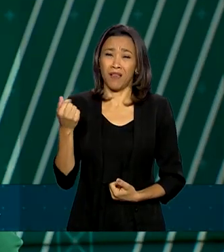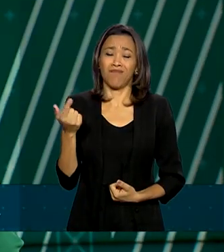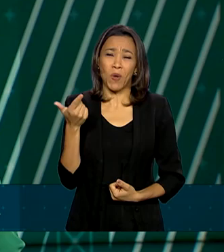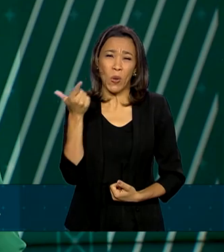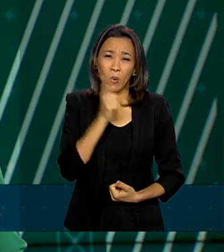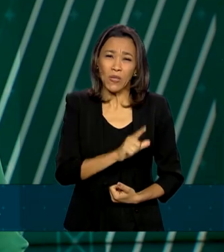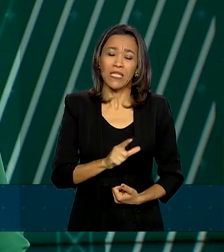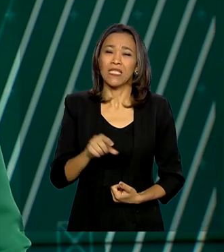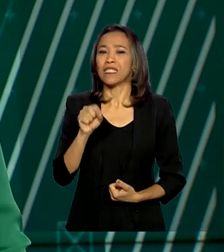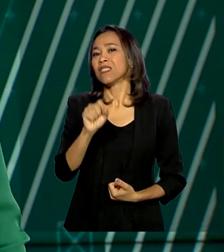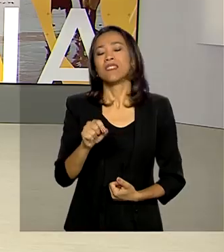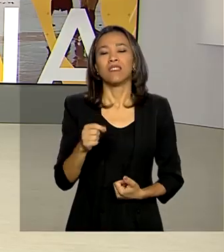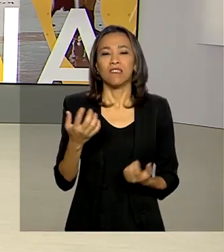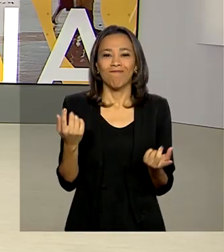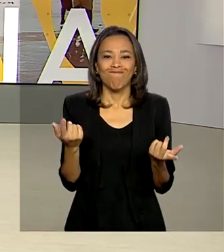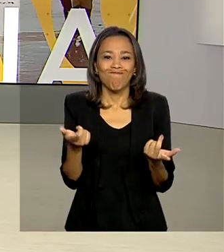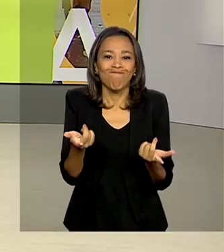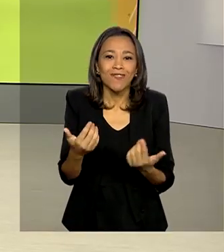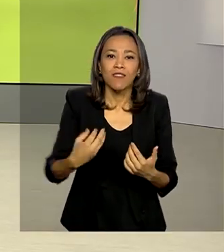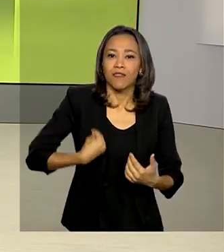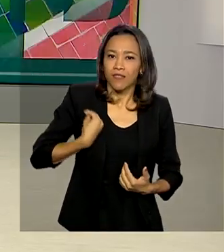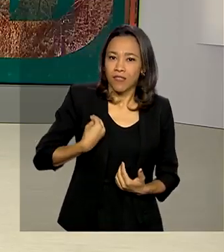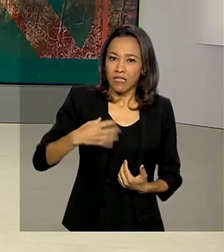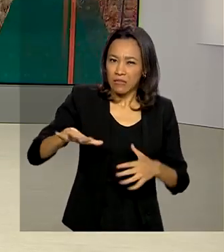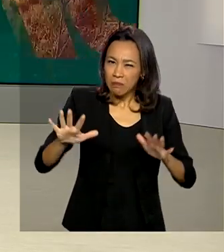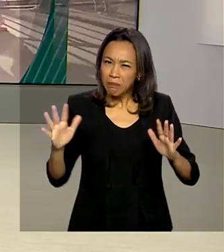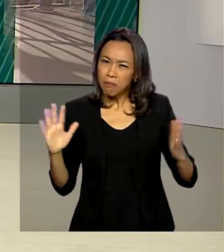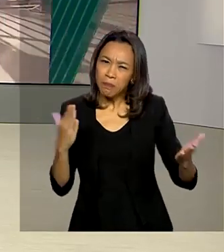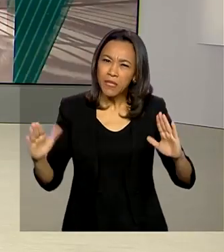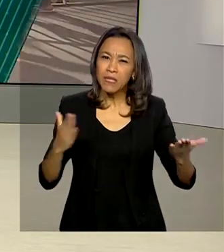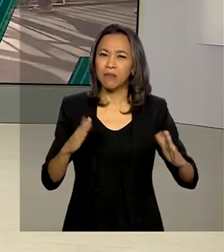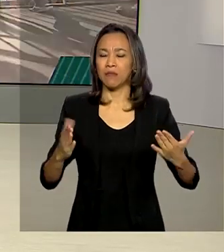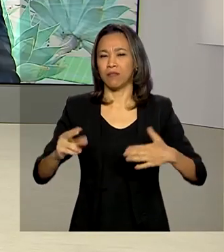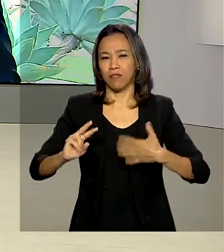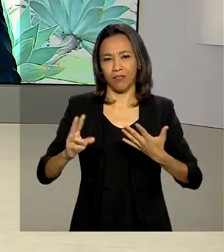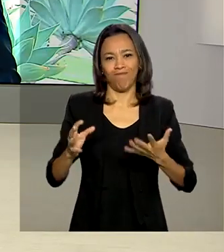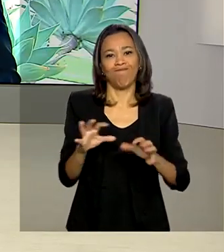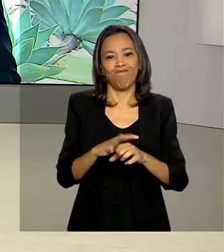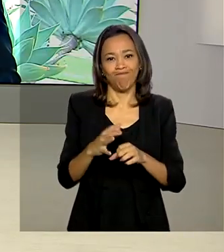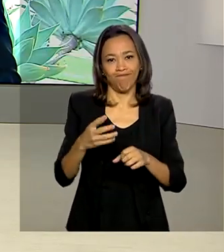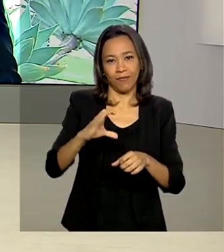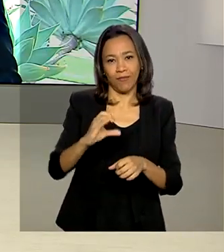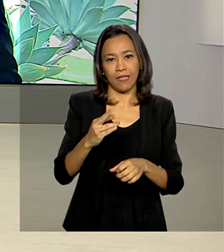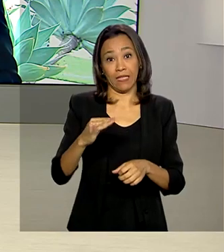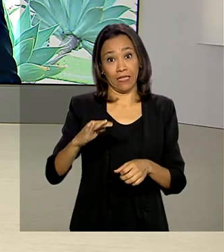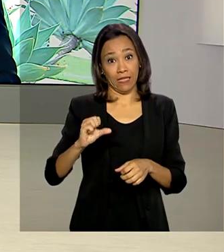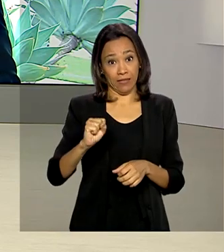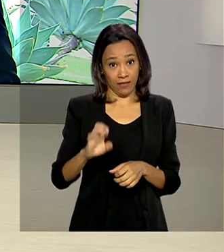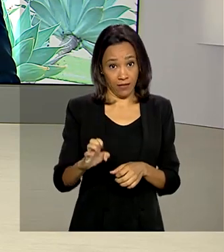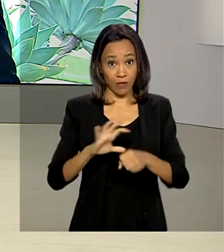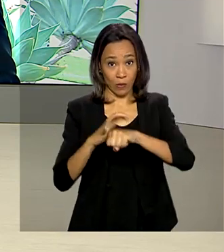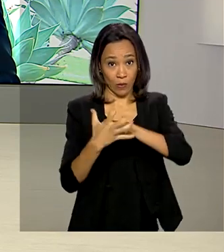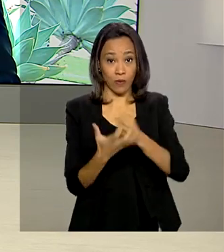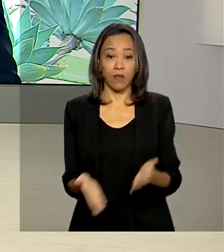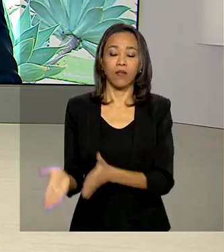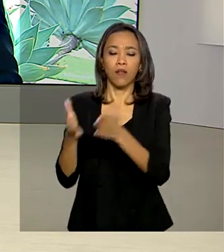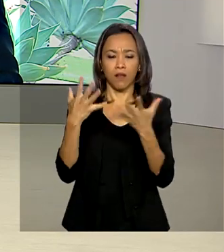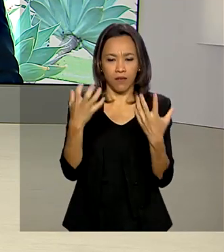do novo coronavírus. O repórter Glauco de Queiroz conta os detalhes pra gente agora. Oi, Glauco, bom dia.